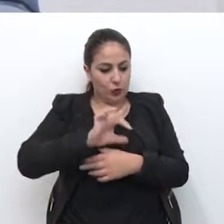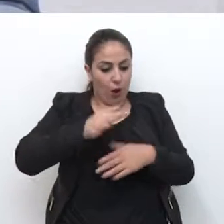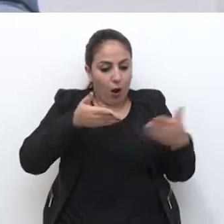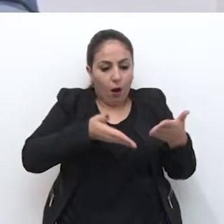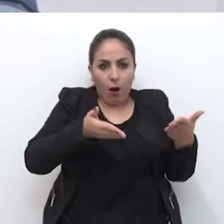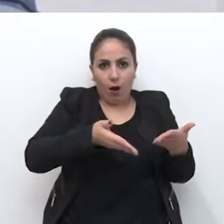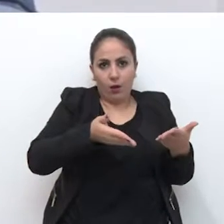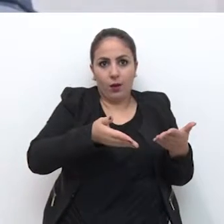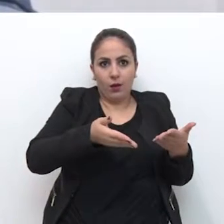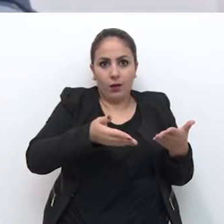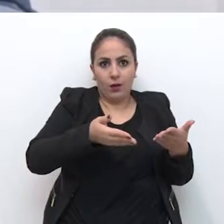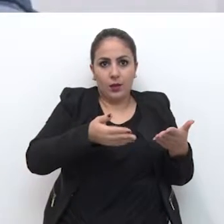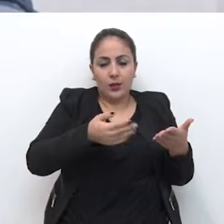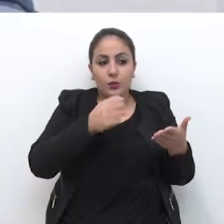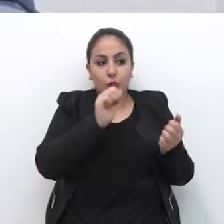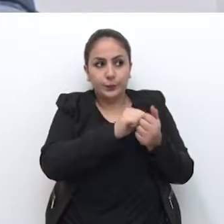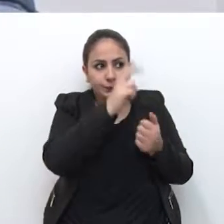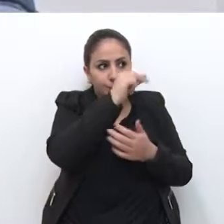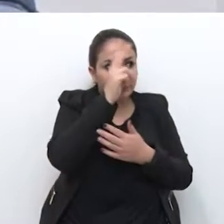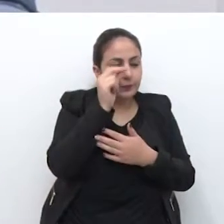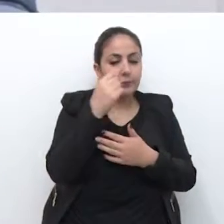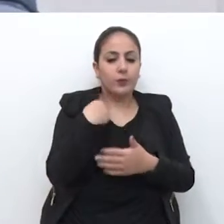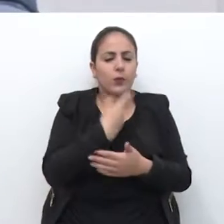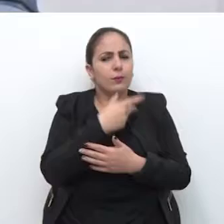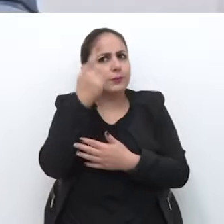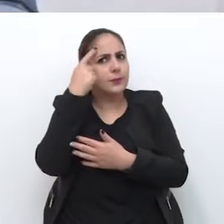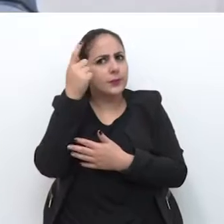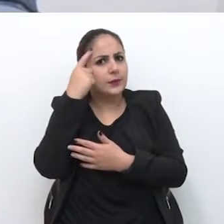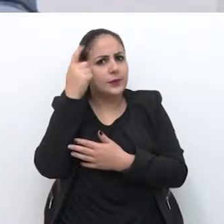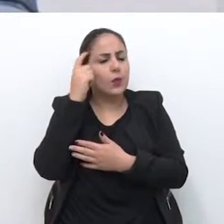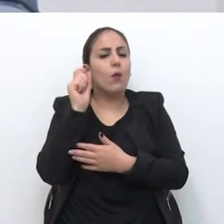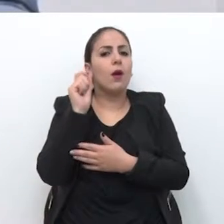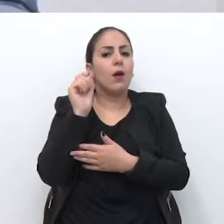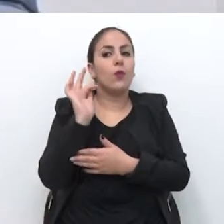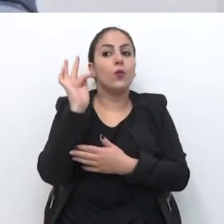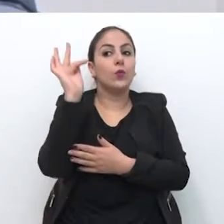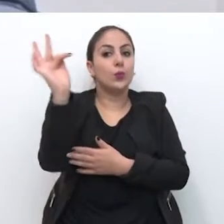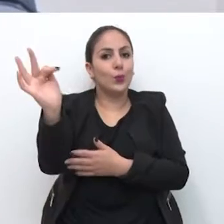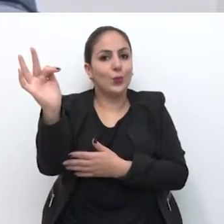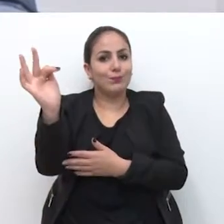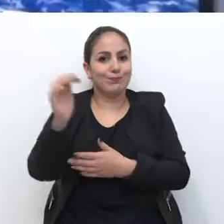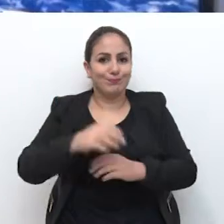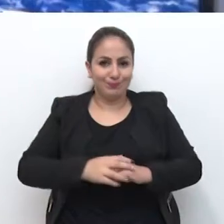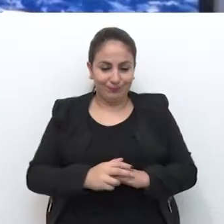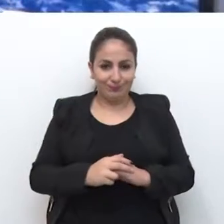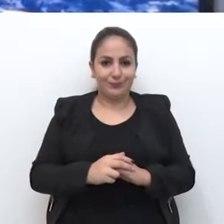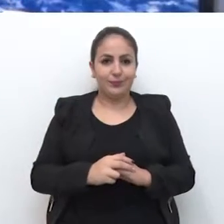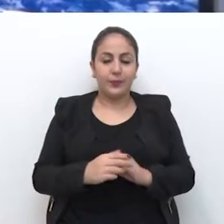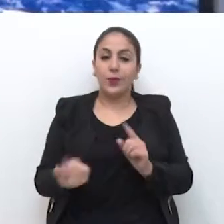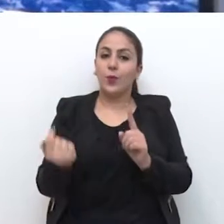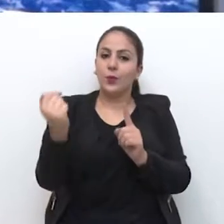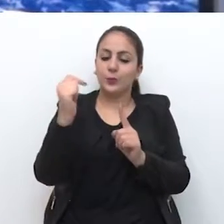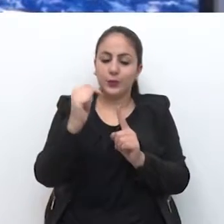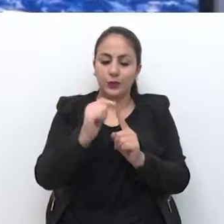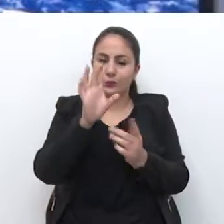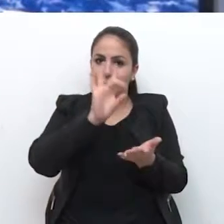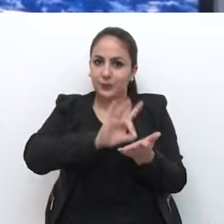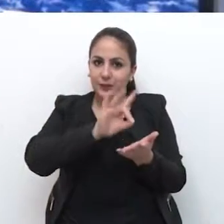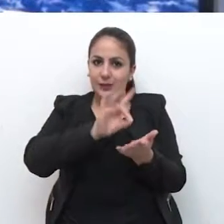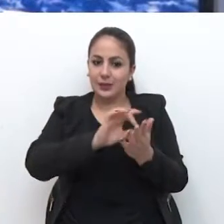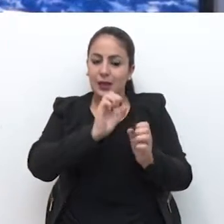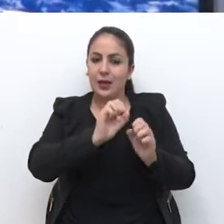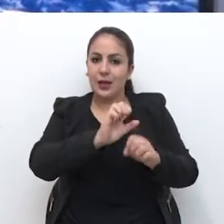nos quatro anos que estamos aqui, com o prefeito que está aqui, nós temos que preparar a cidade para o futuro. Com o objetivo de